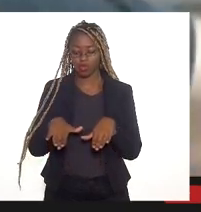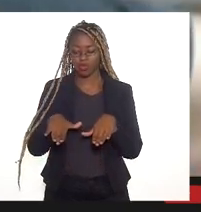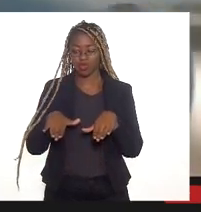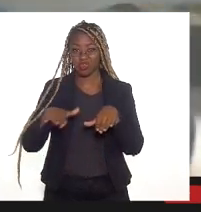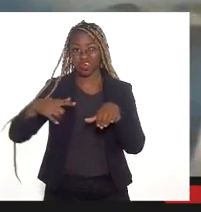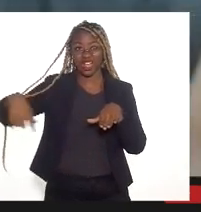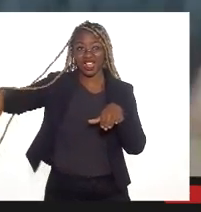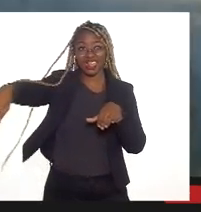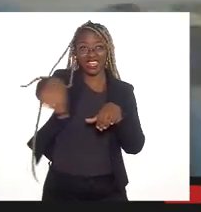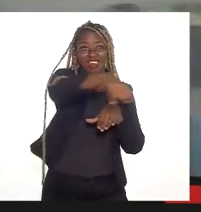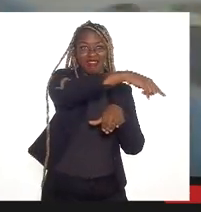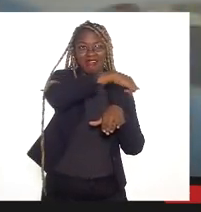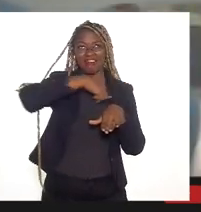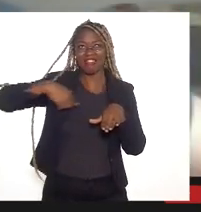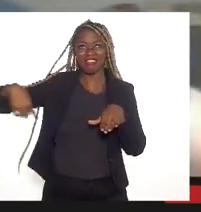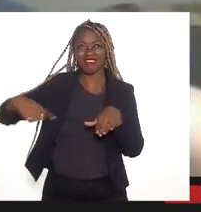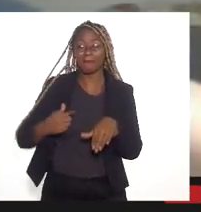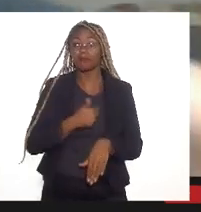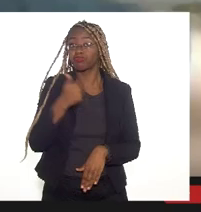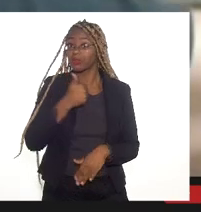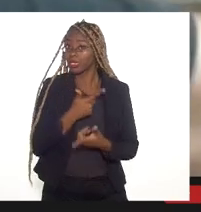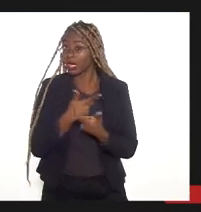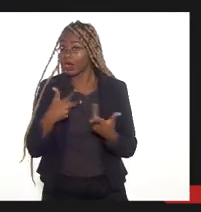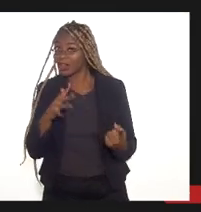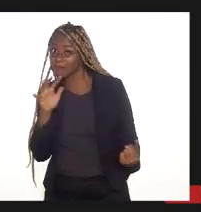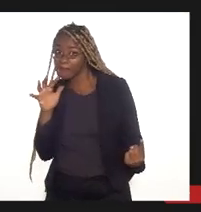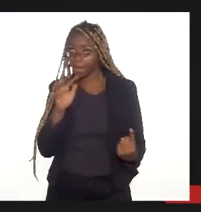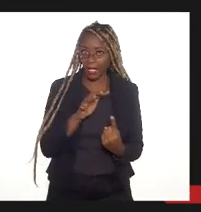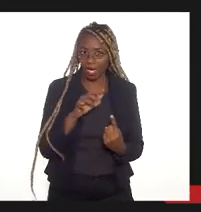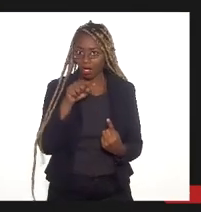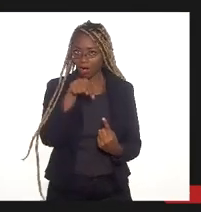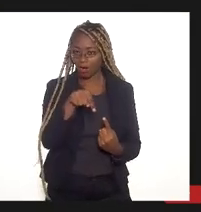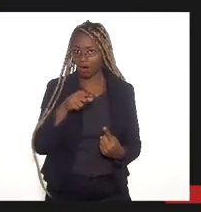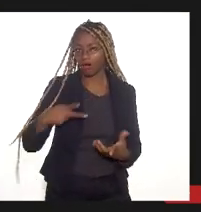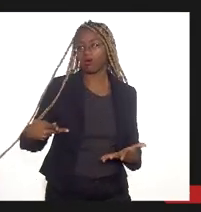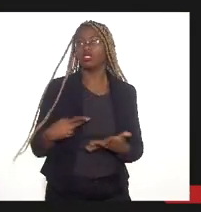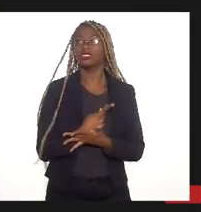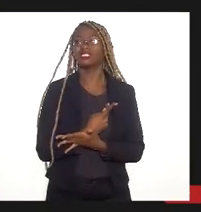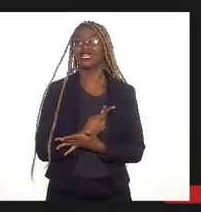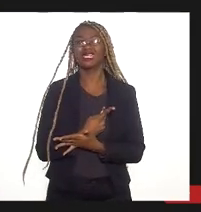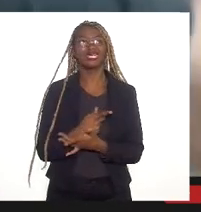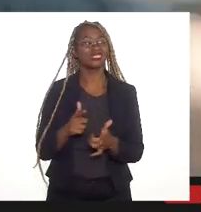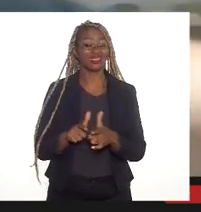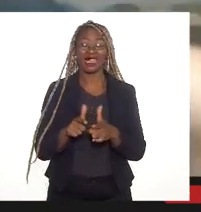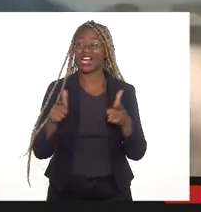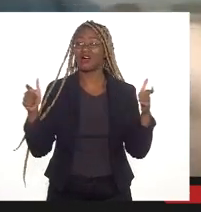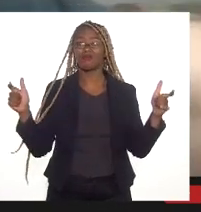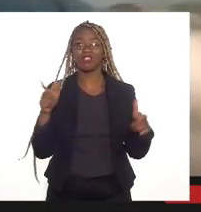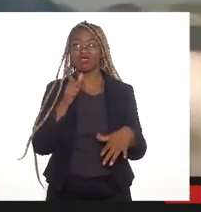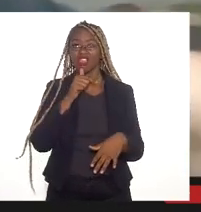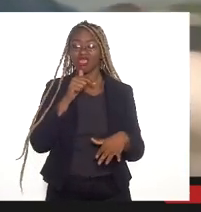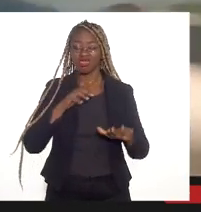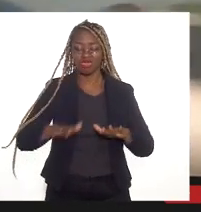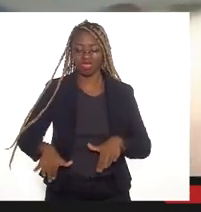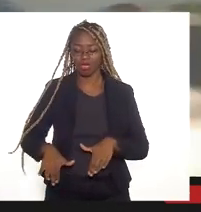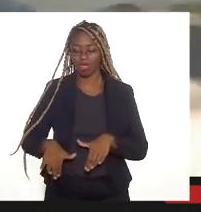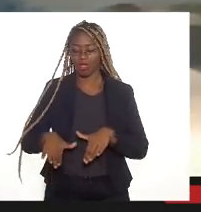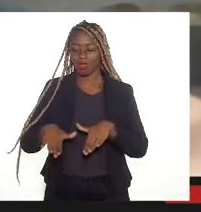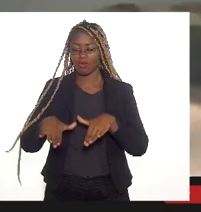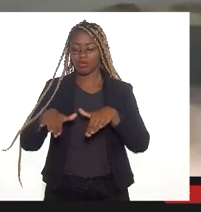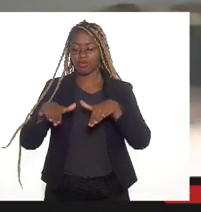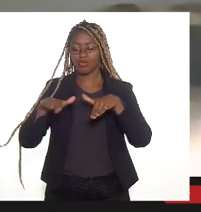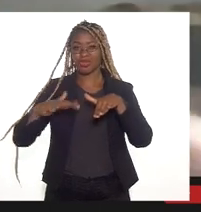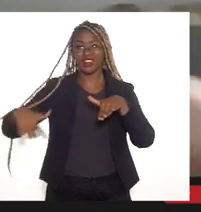o primeiro impacto que vai acontecer vai aumentar as áreas de inundação no entorno. E essa área de inundação